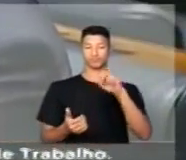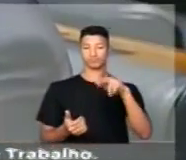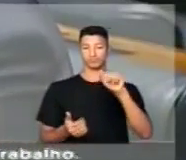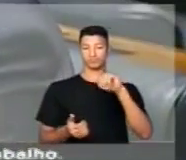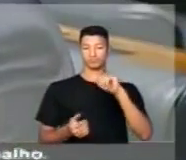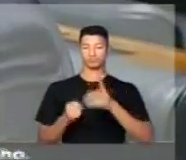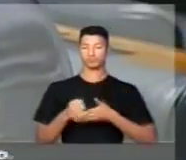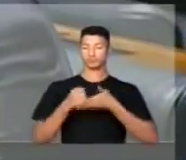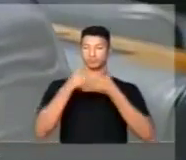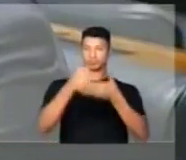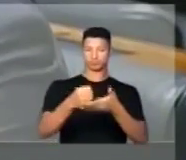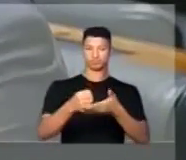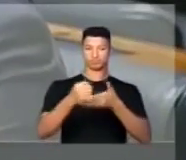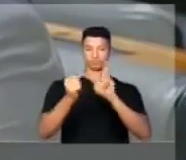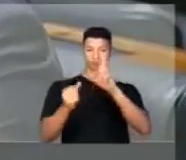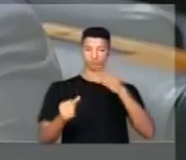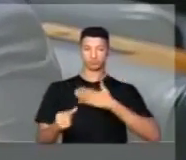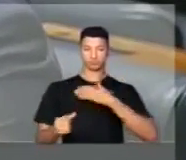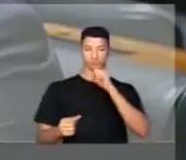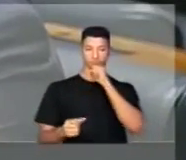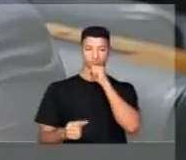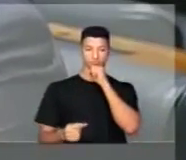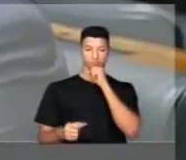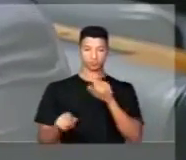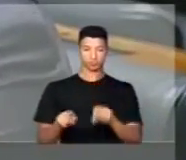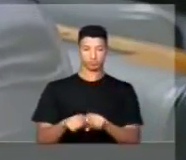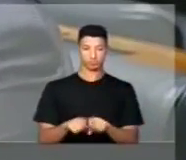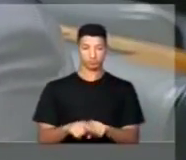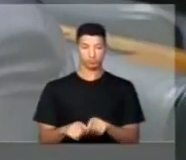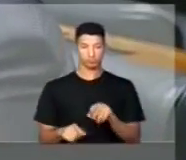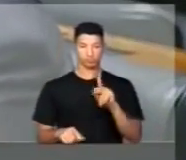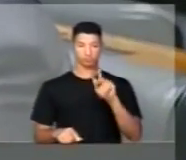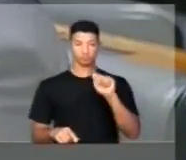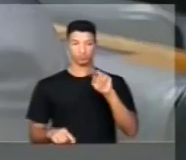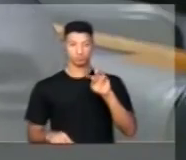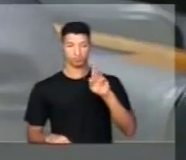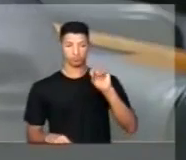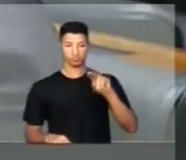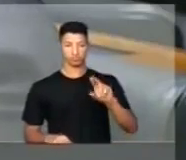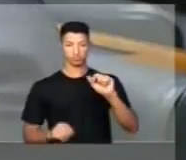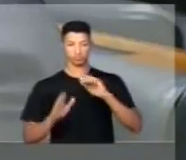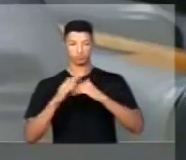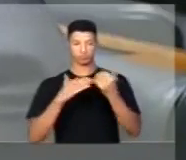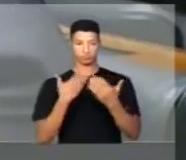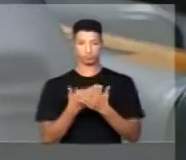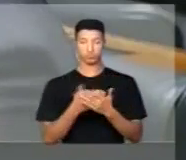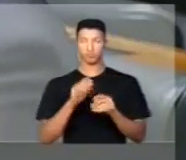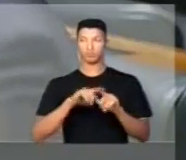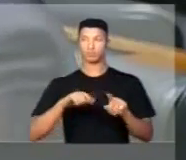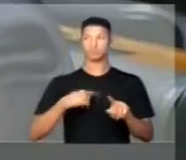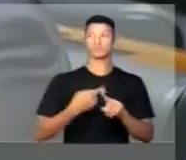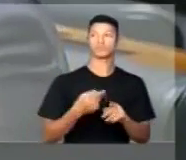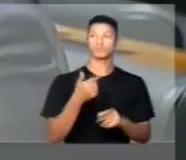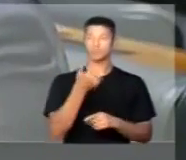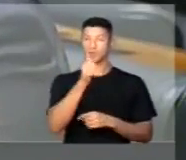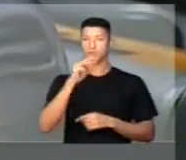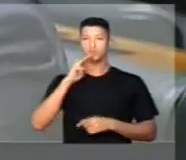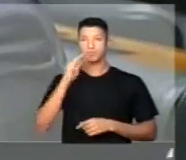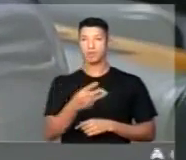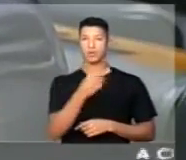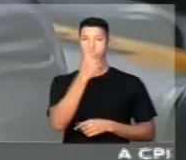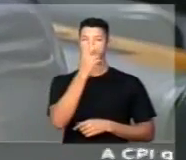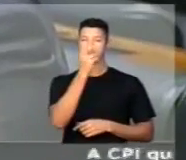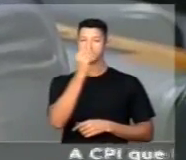que leva o nome de meu avô também, patrono daquela escola, mas um investimento de R$ 11,2